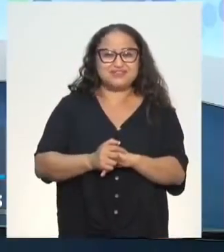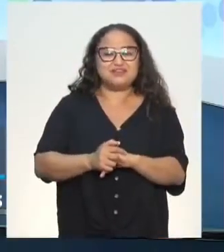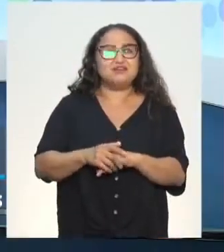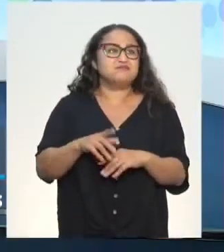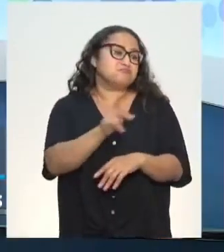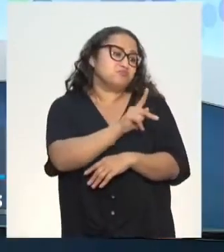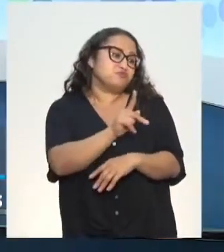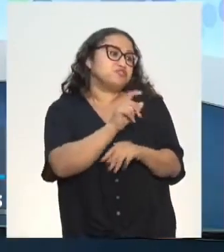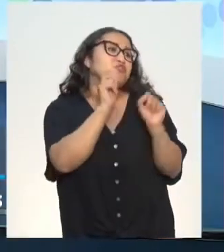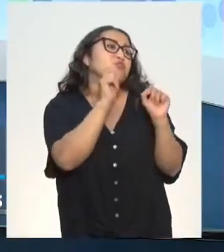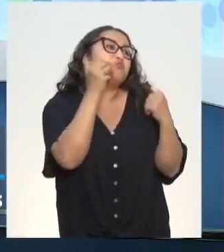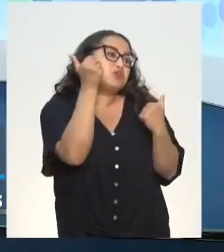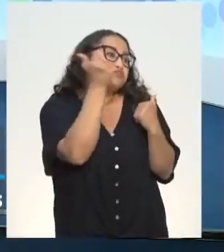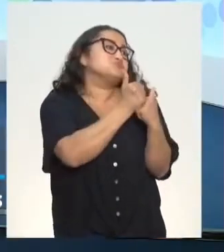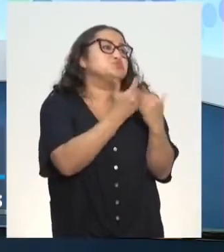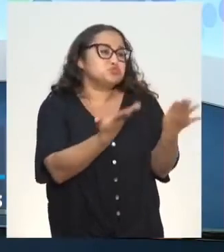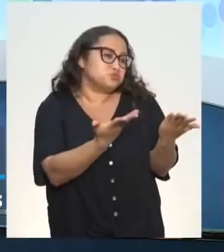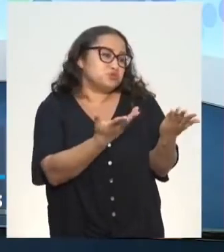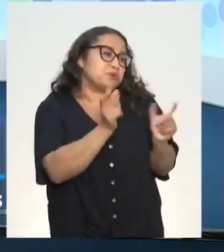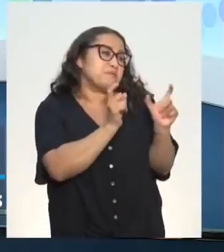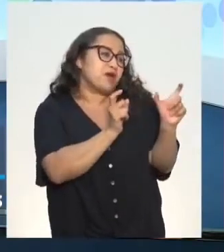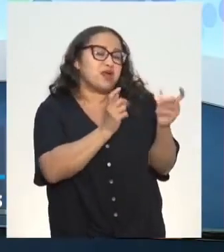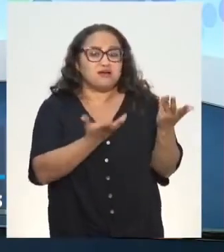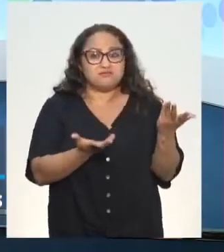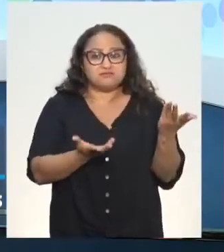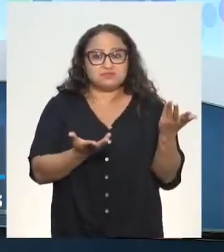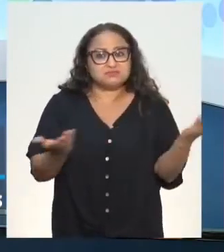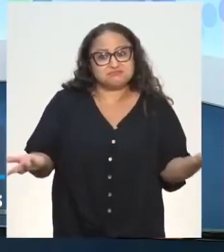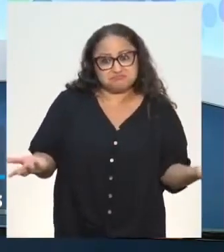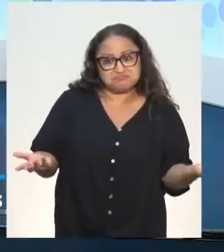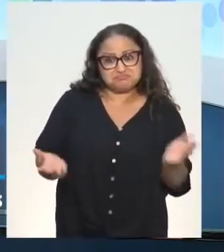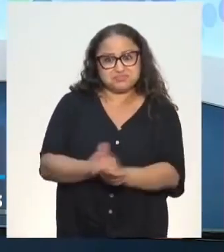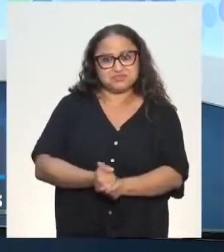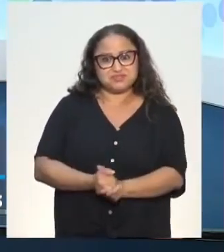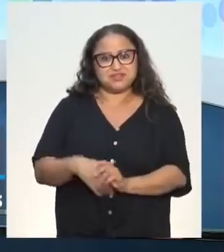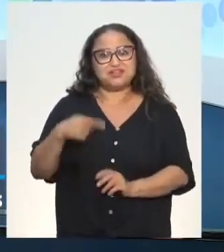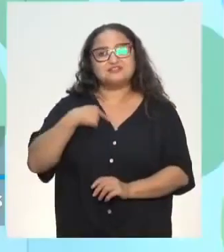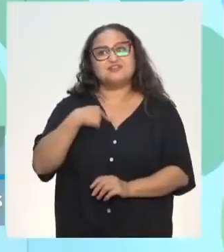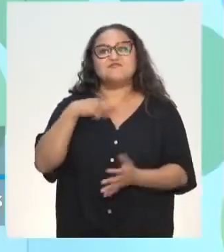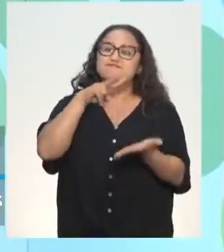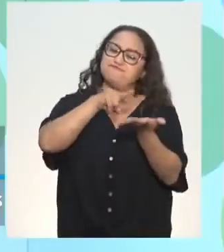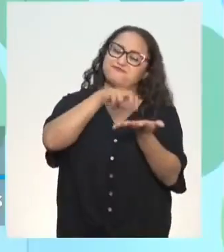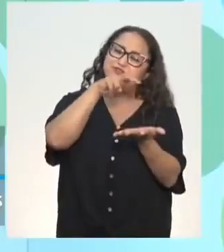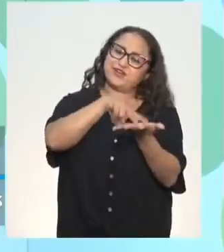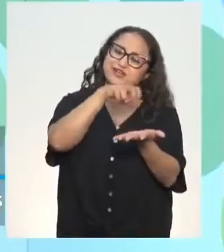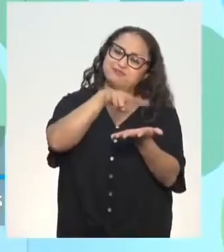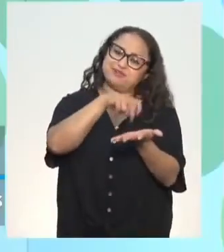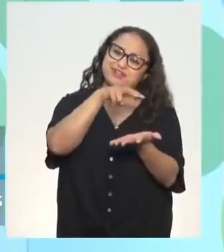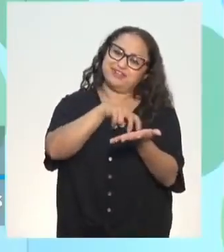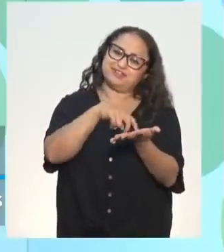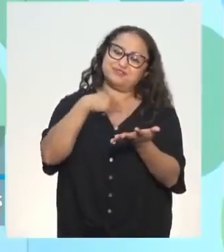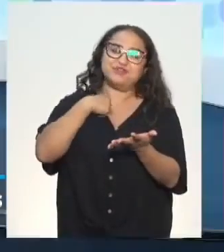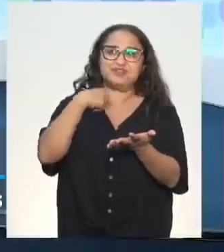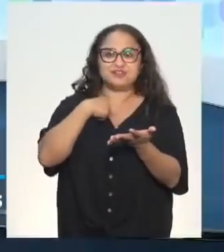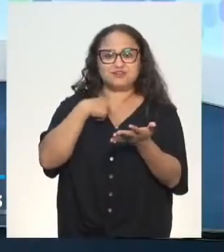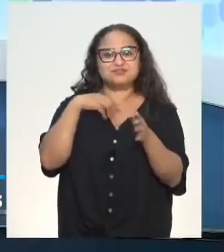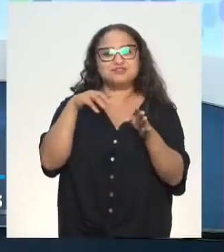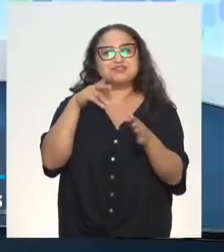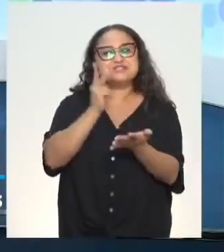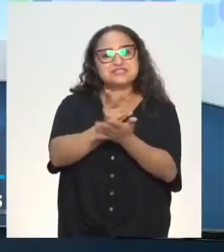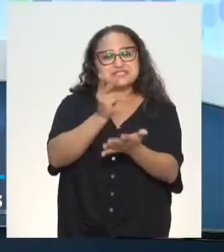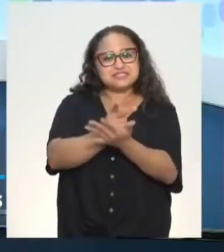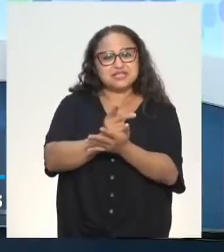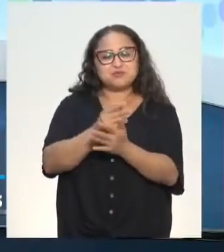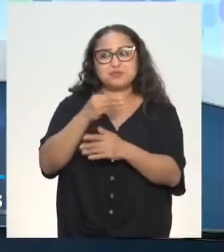colocar no lugar, então? Eu escuto isso. É vocabulário. Eu nem sempre dou essa resposta,